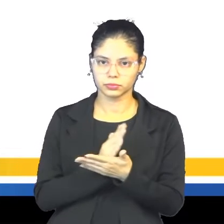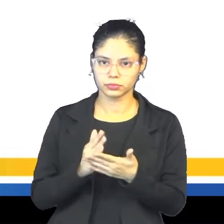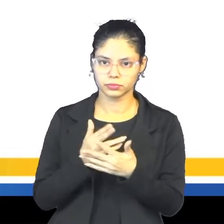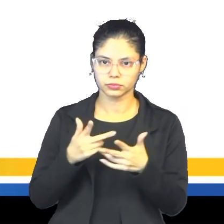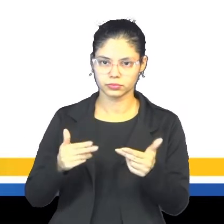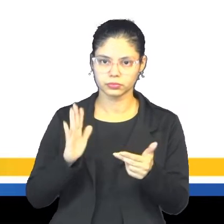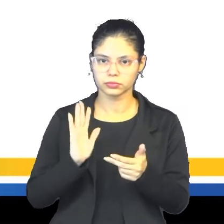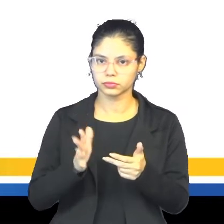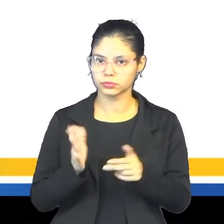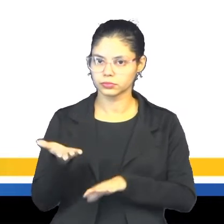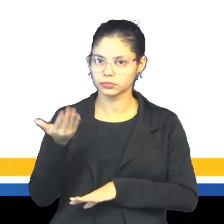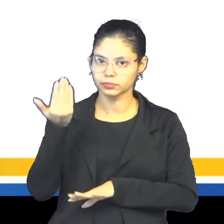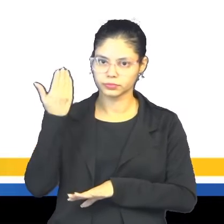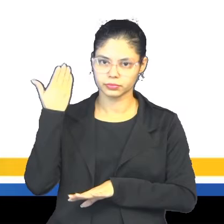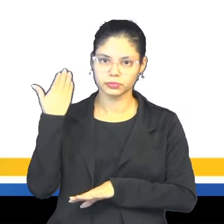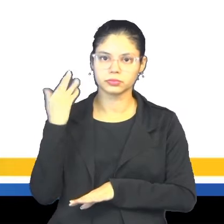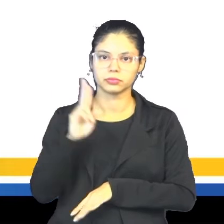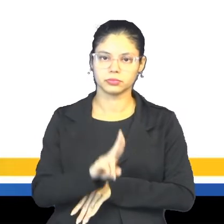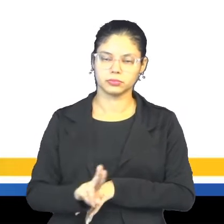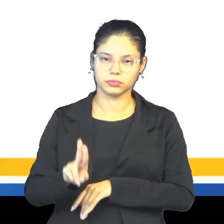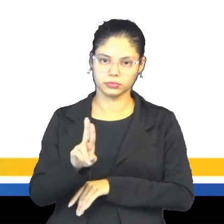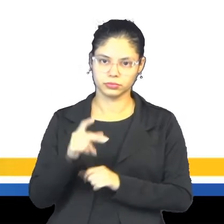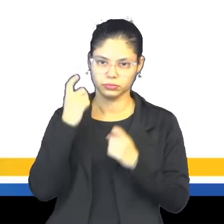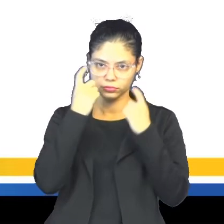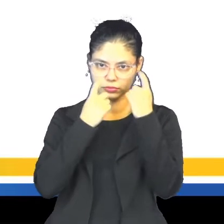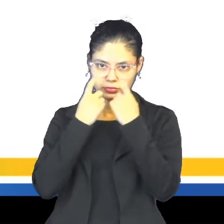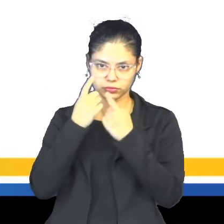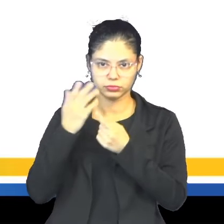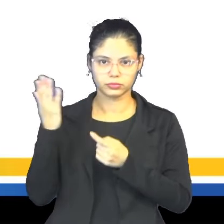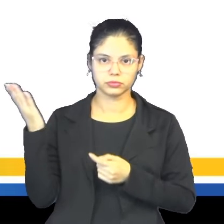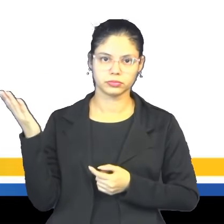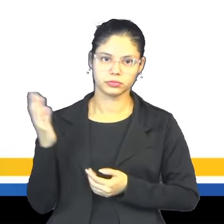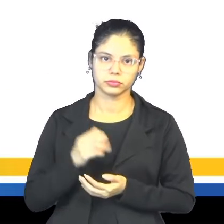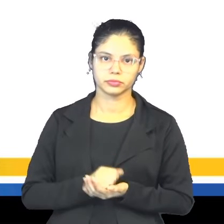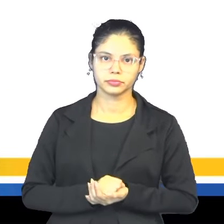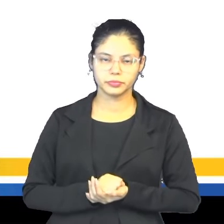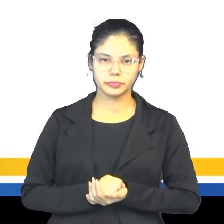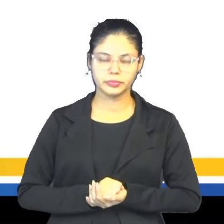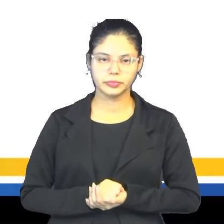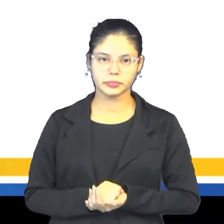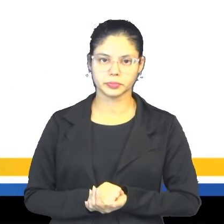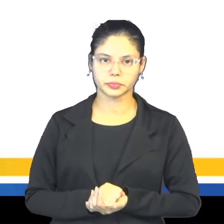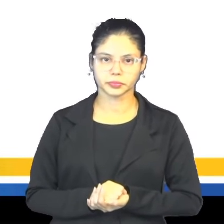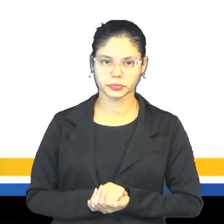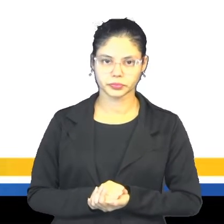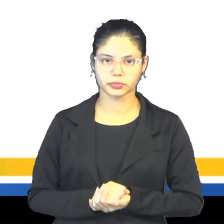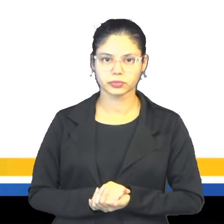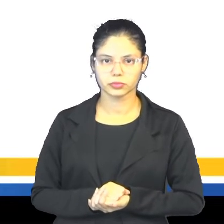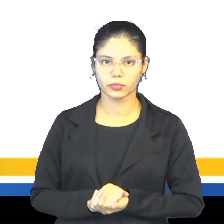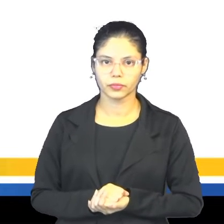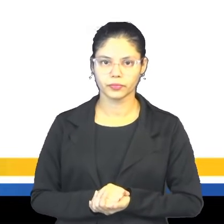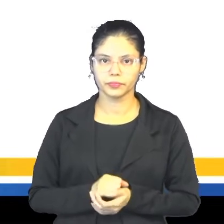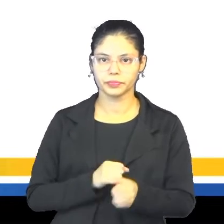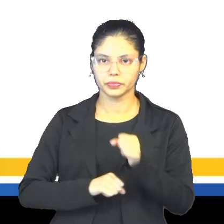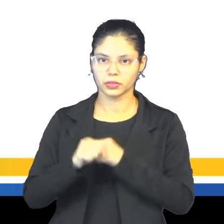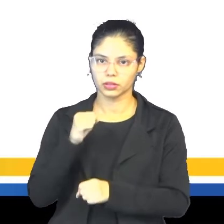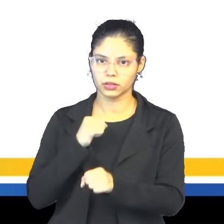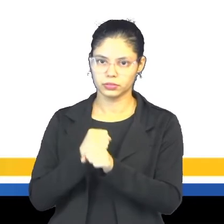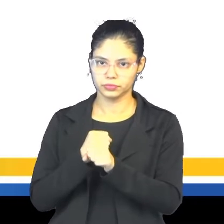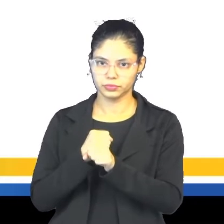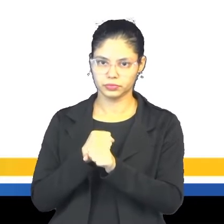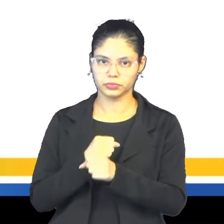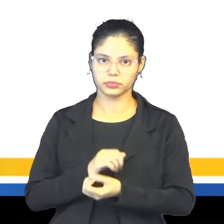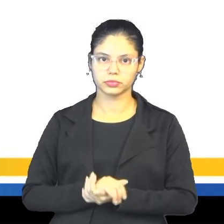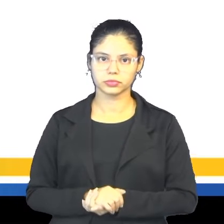passou, né, nós utilizamos as seguintes expressões. Nós temos last year, que é o ano passado,